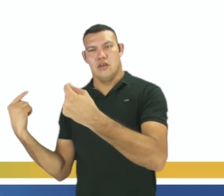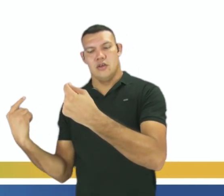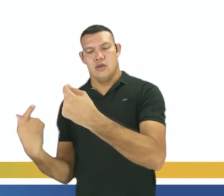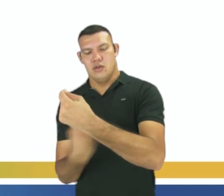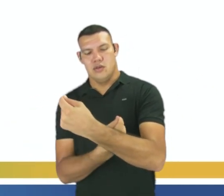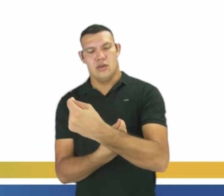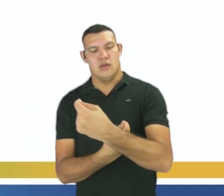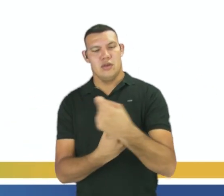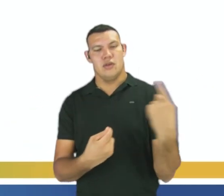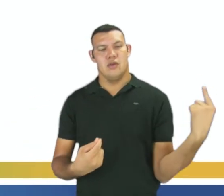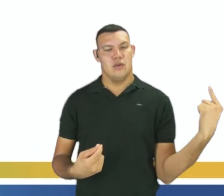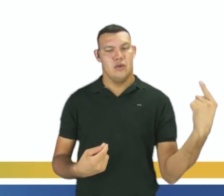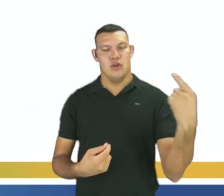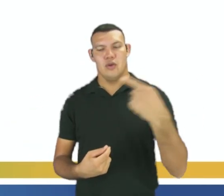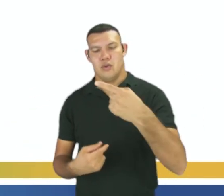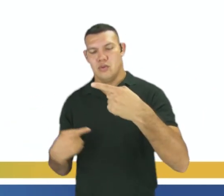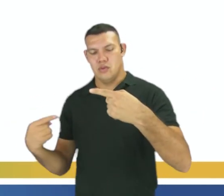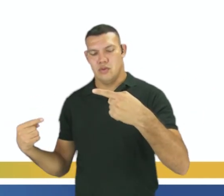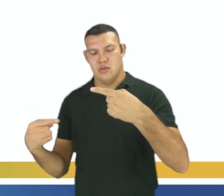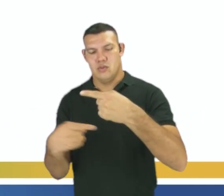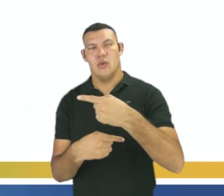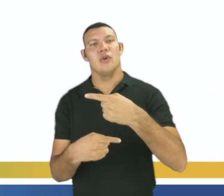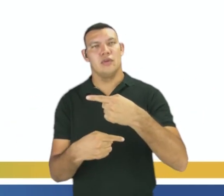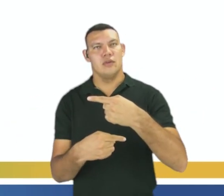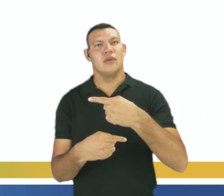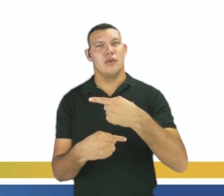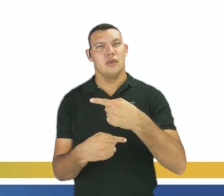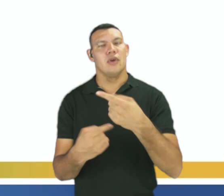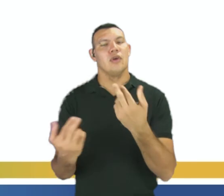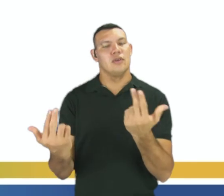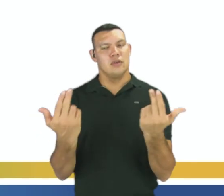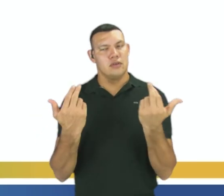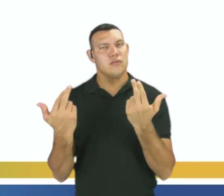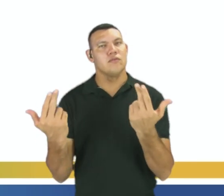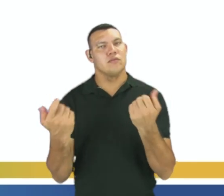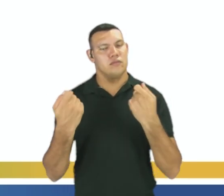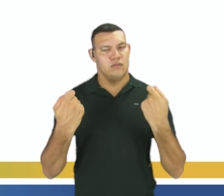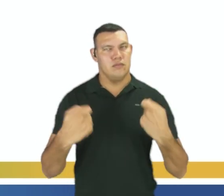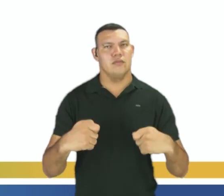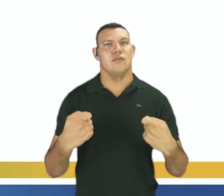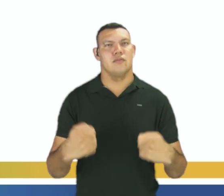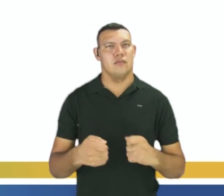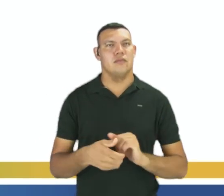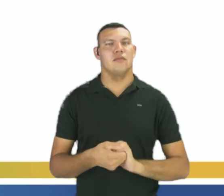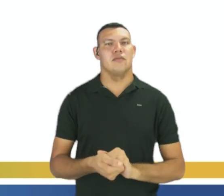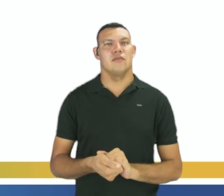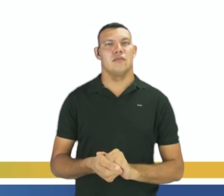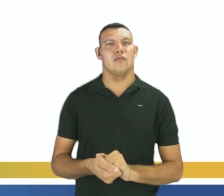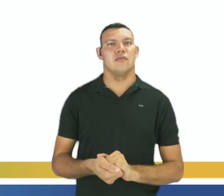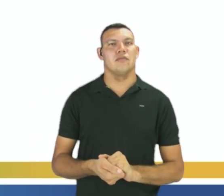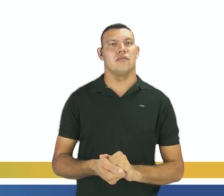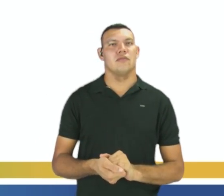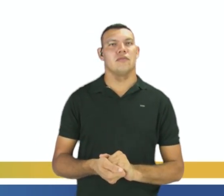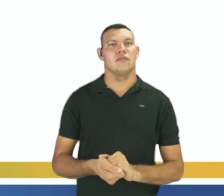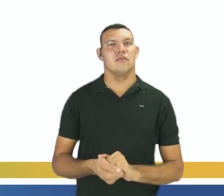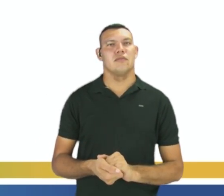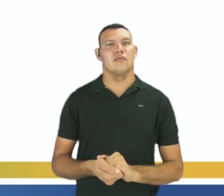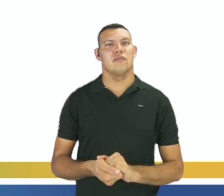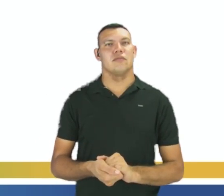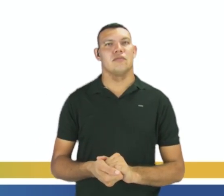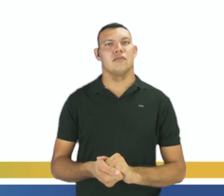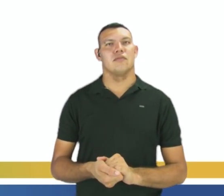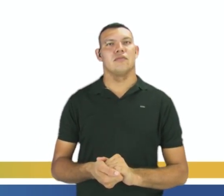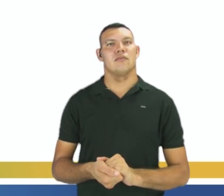Reagente formando produto. E a reação inversa, produto formando reagentes.